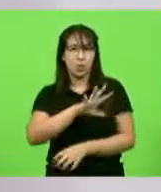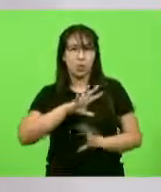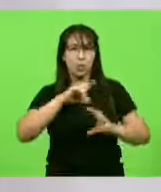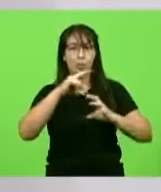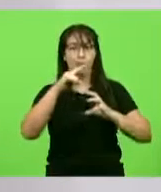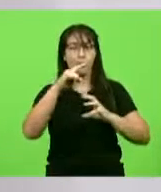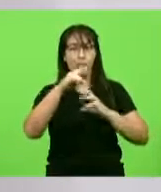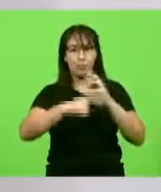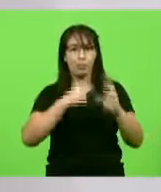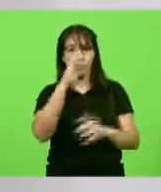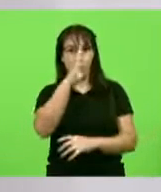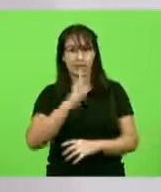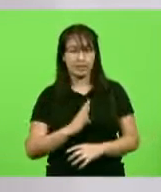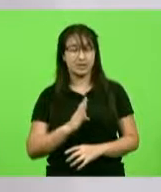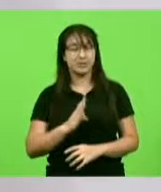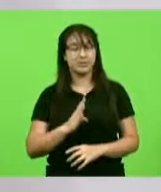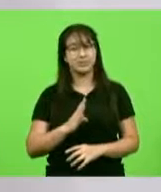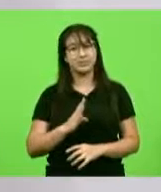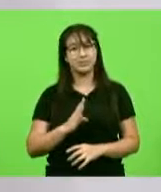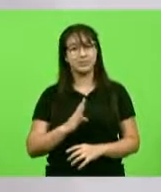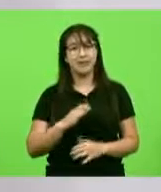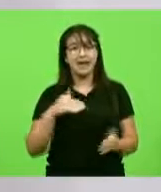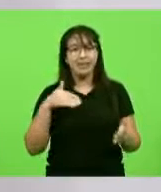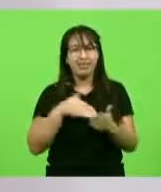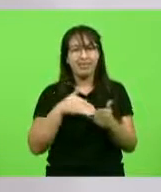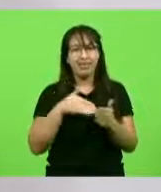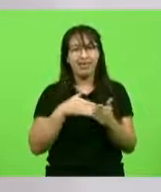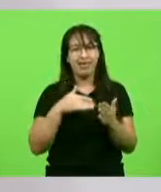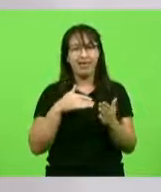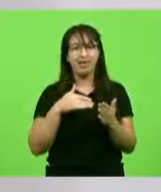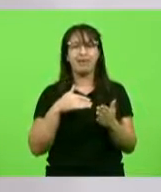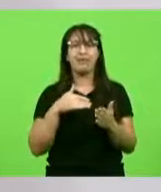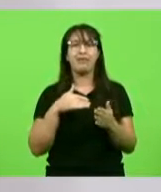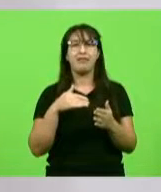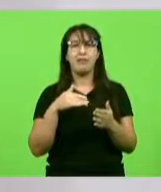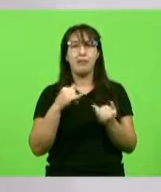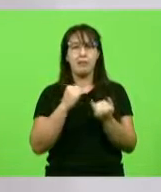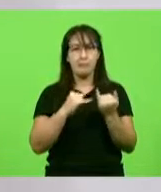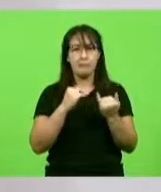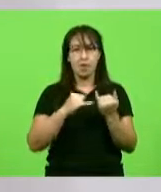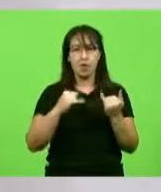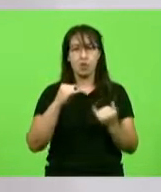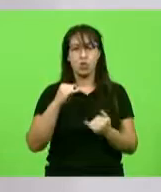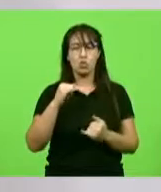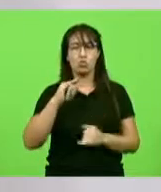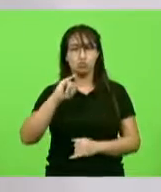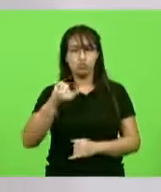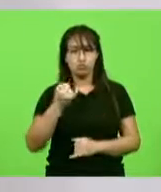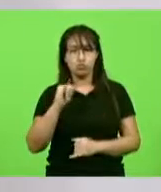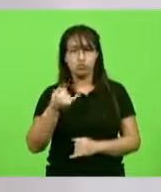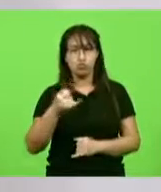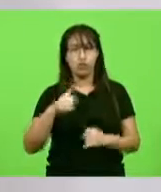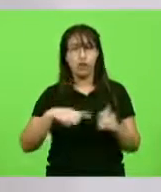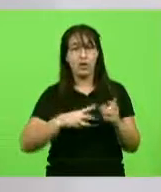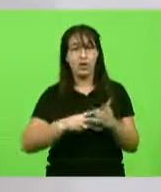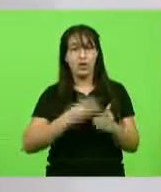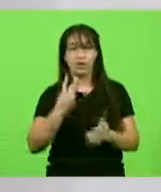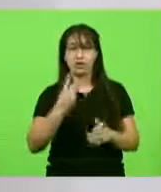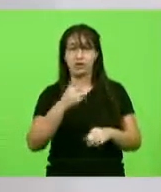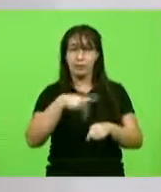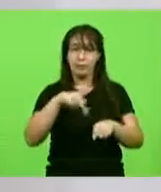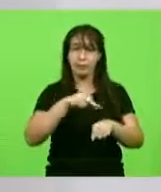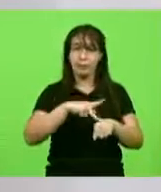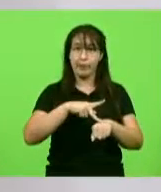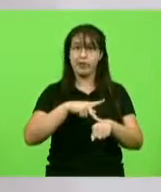o meio do ano deve se transformar no terceiro país do mundo com o maior